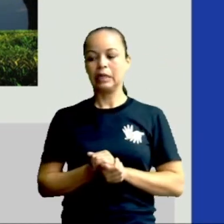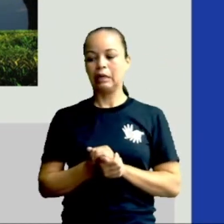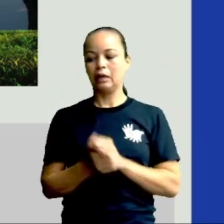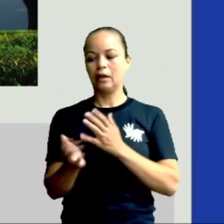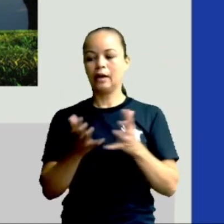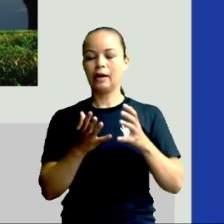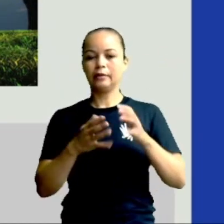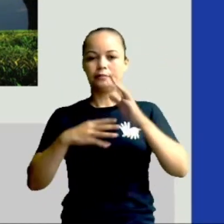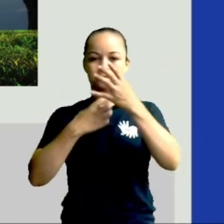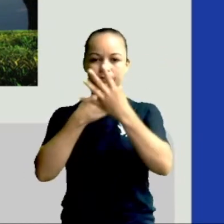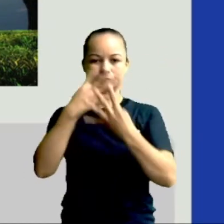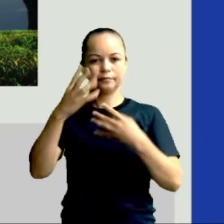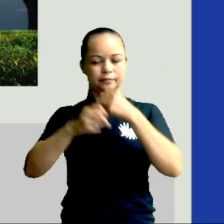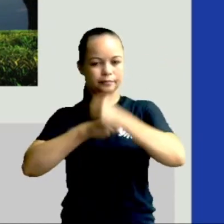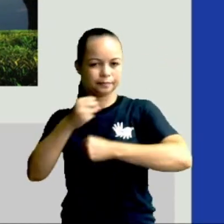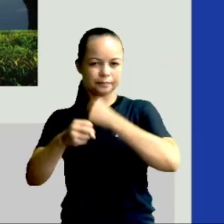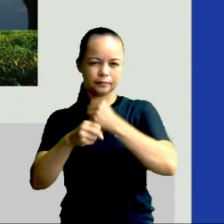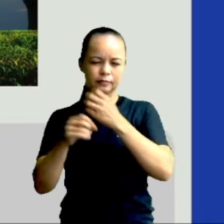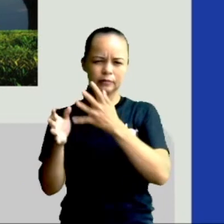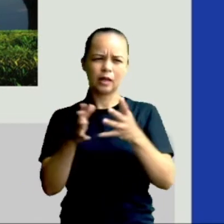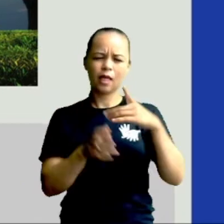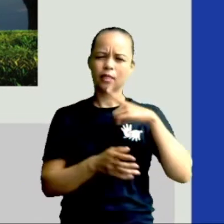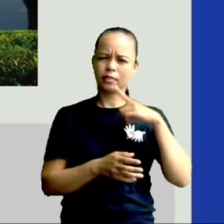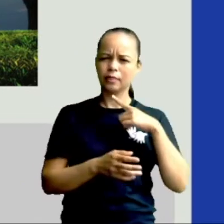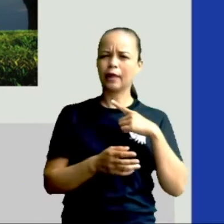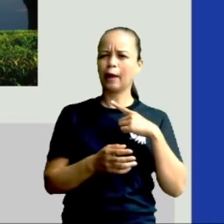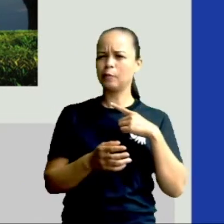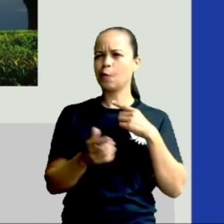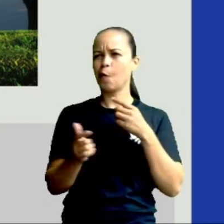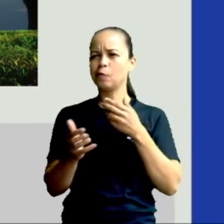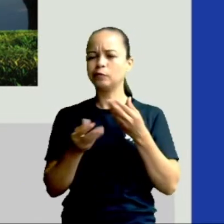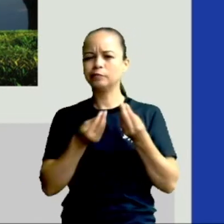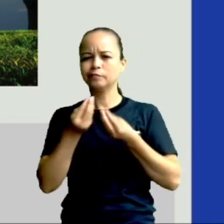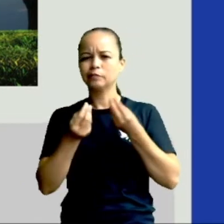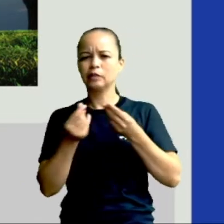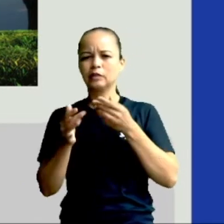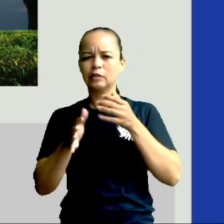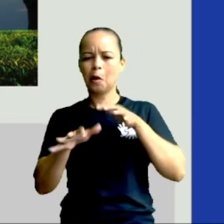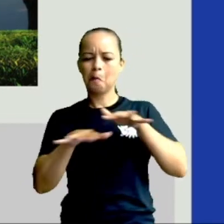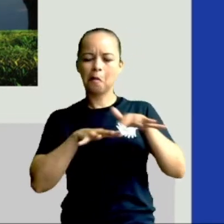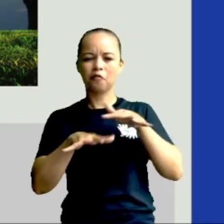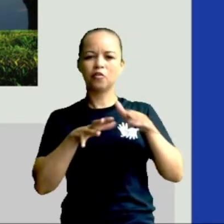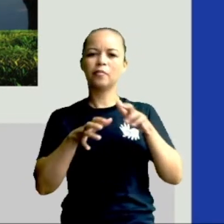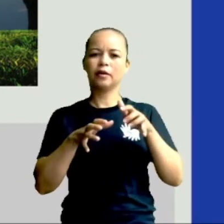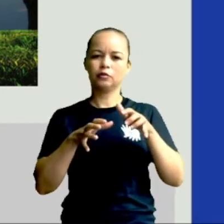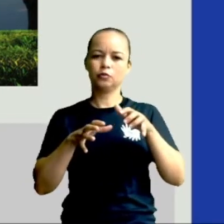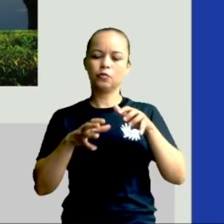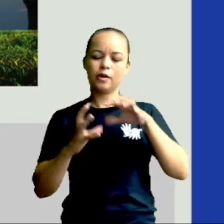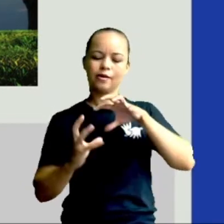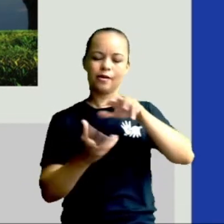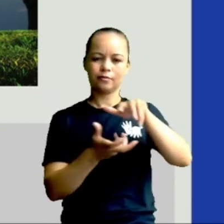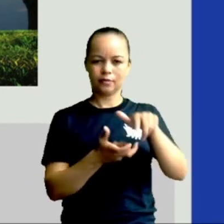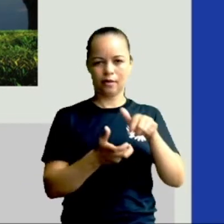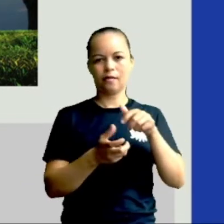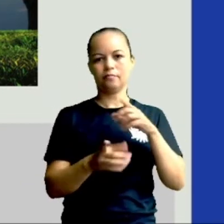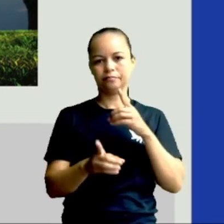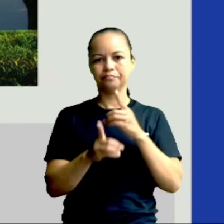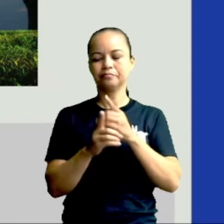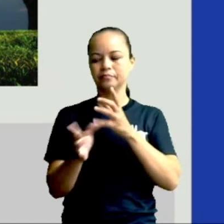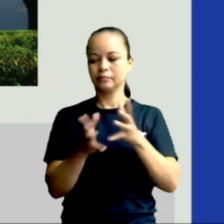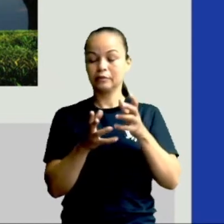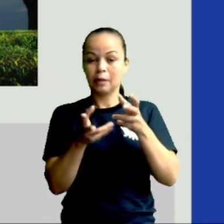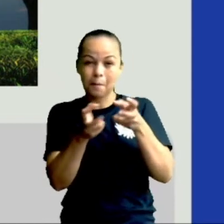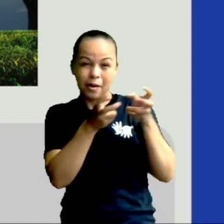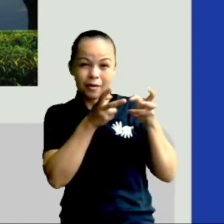as estações do ano, elas têm como consequência esse constante movimento em que a Terra se encontra. Elas nos ajudam a